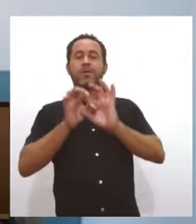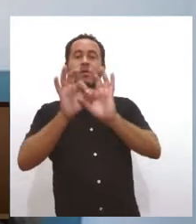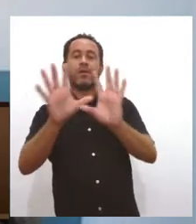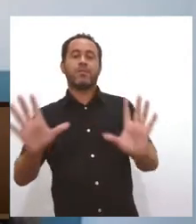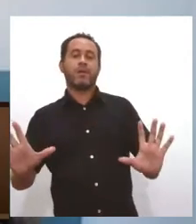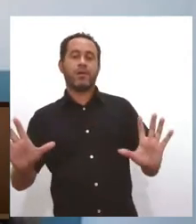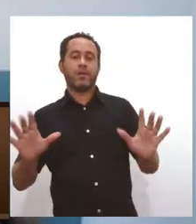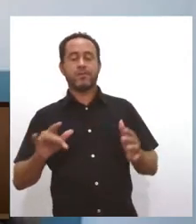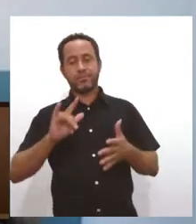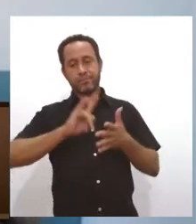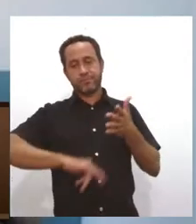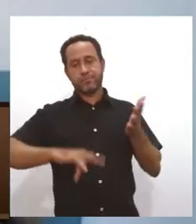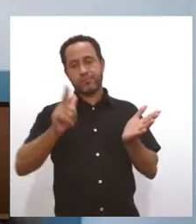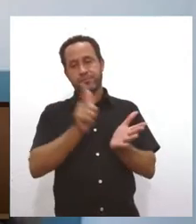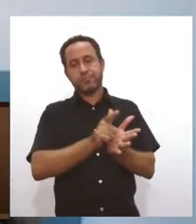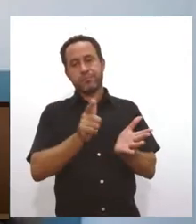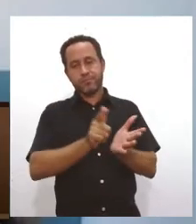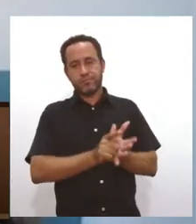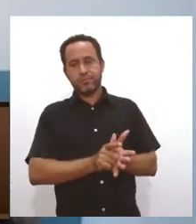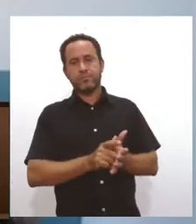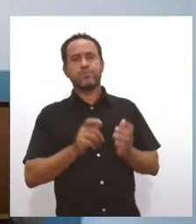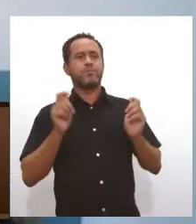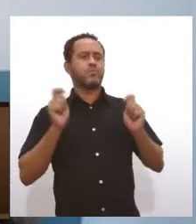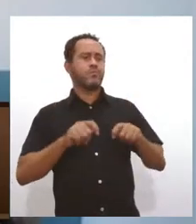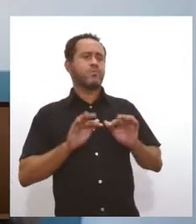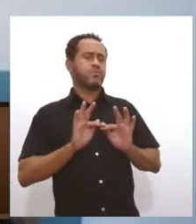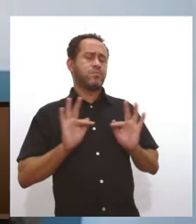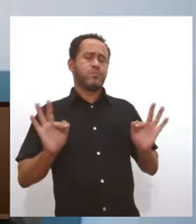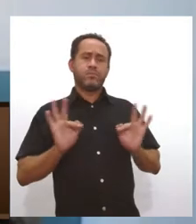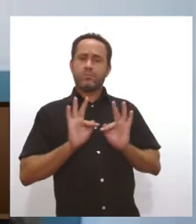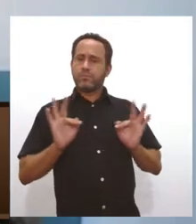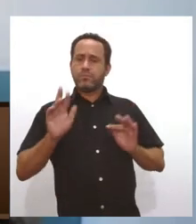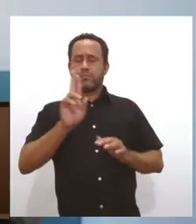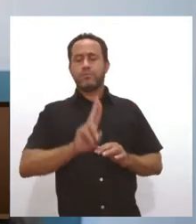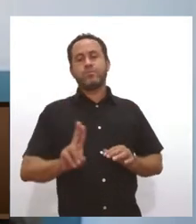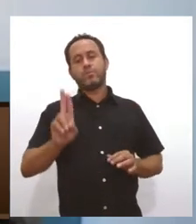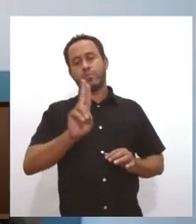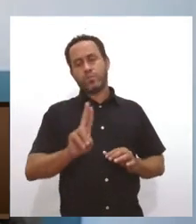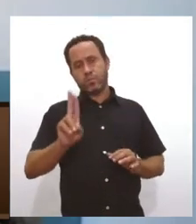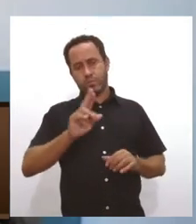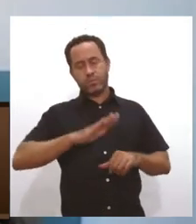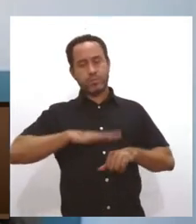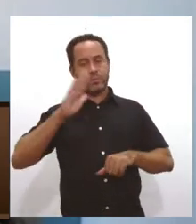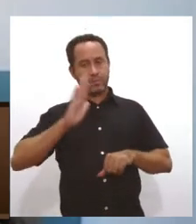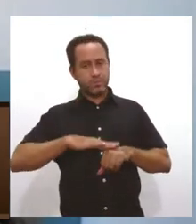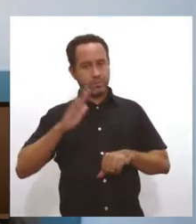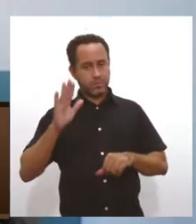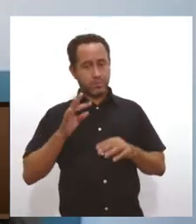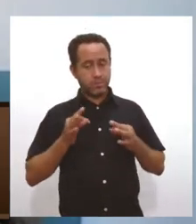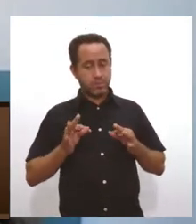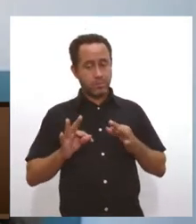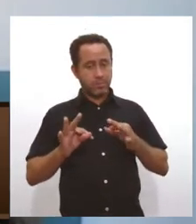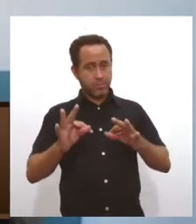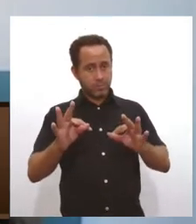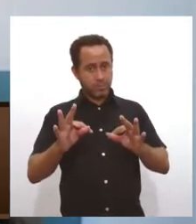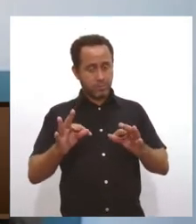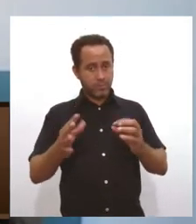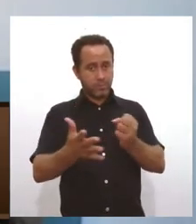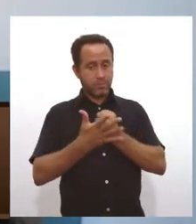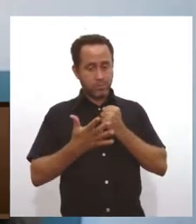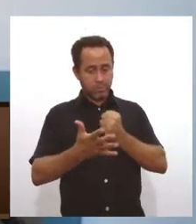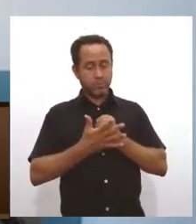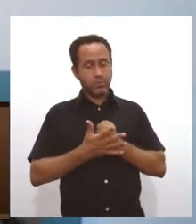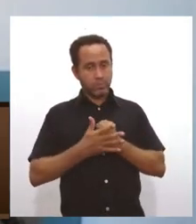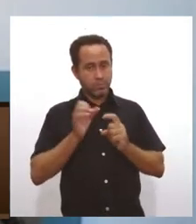né? Que poderia, sim, estar sendo simplificada também se nós utilizássemos mais a tecnologia ao nosso favor, né?